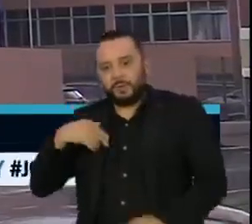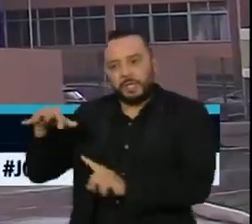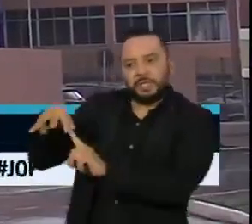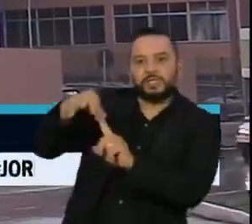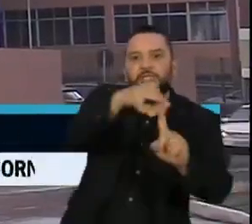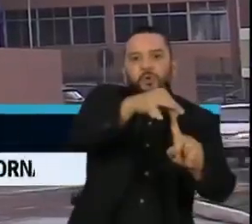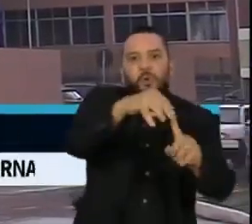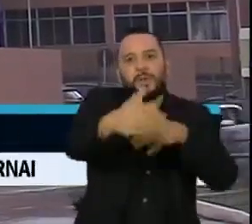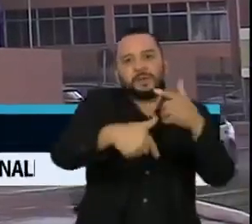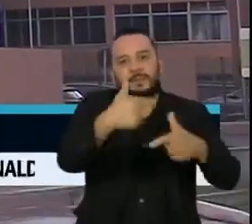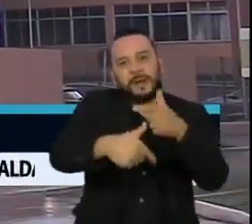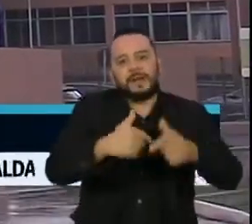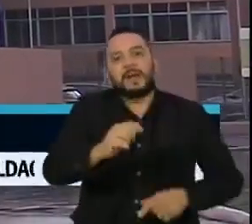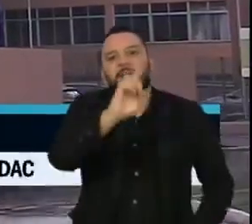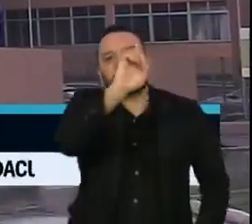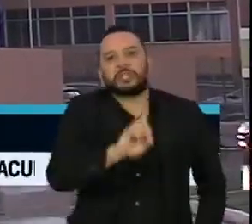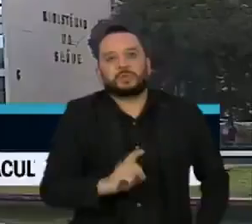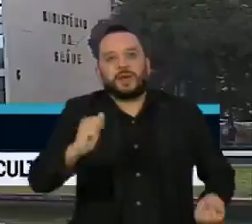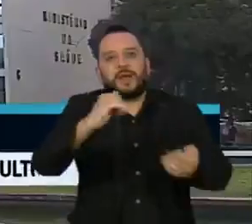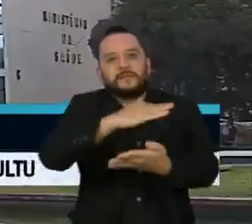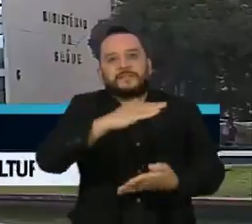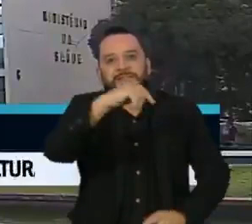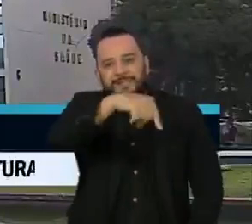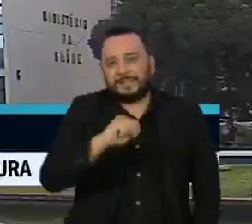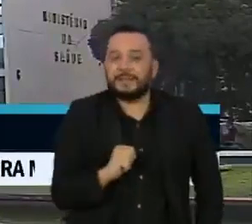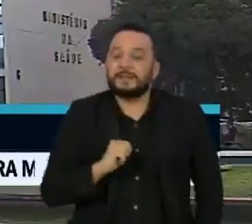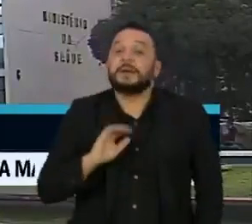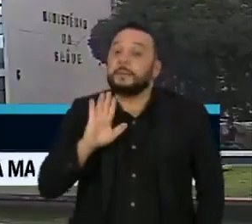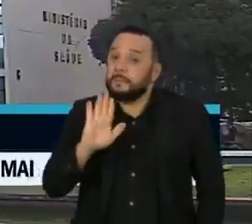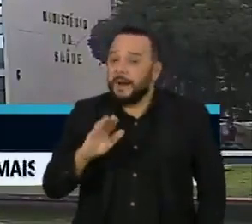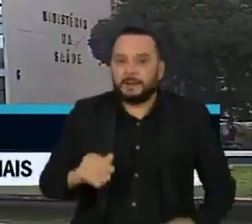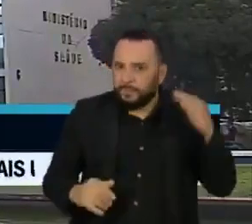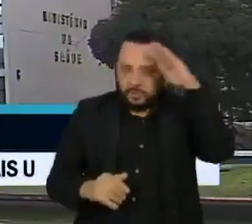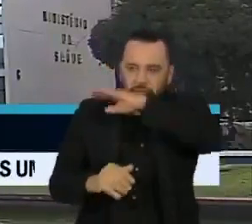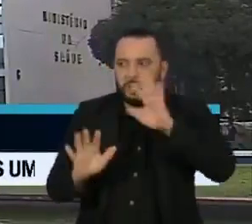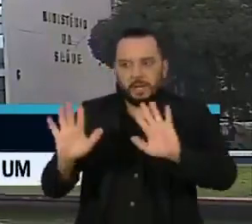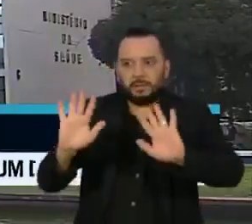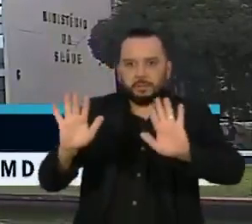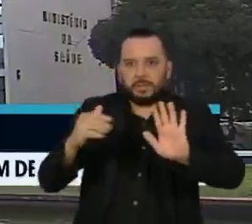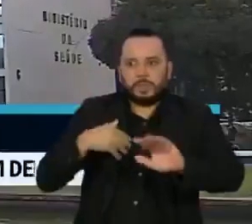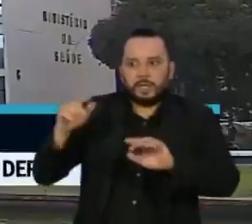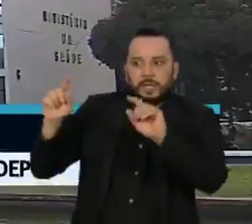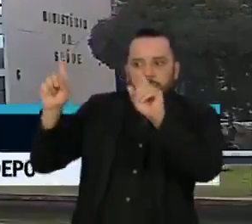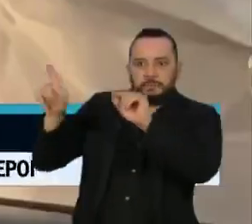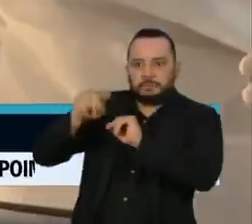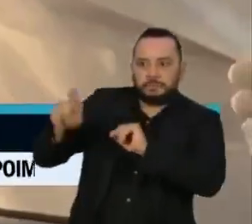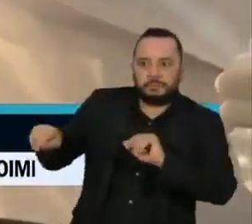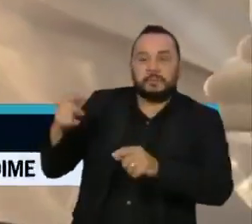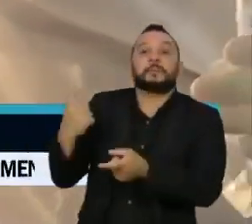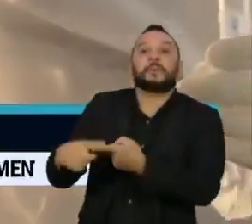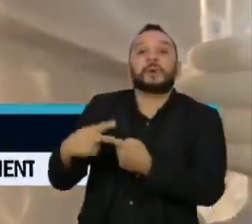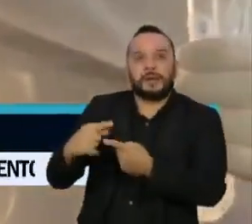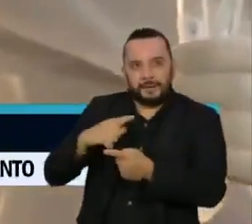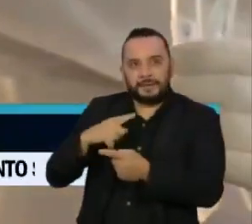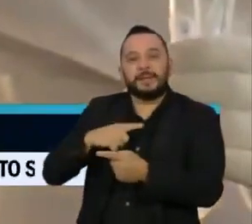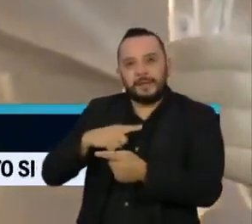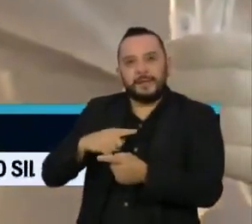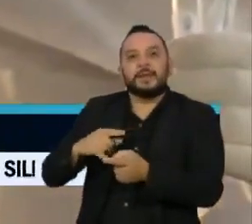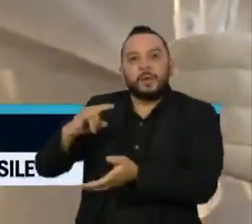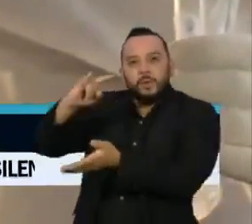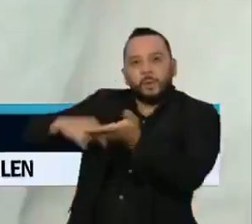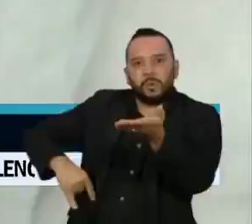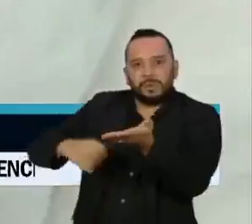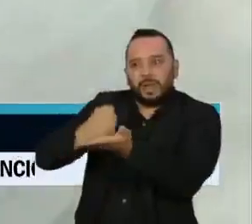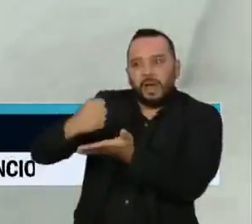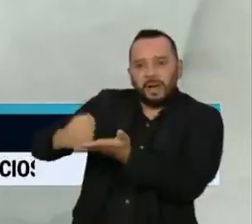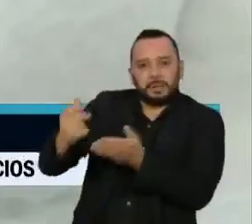para ocupar uma diretoria na Anvisa. Mas Bolsonaro recuou após o nome de Dias ser citado no contrato suspeito